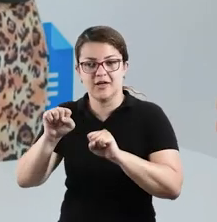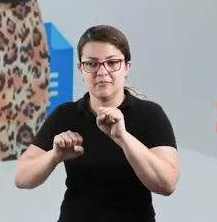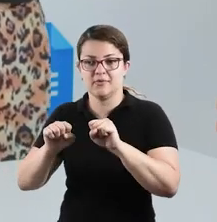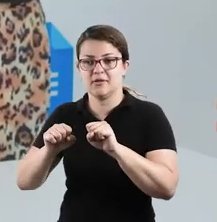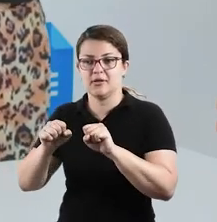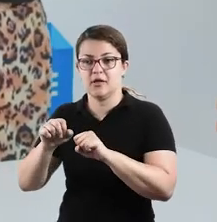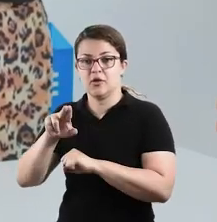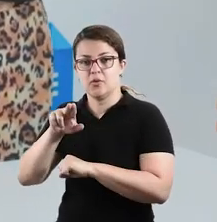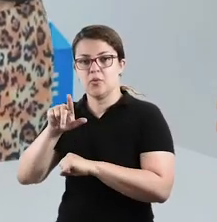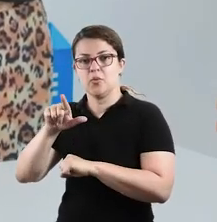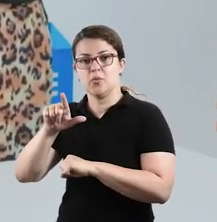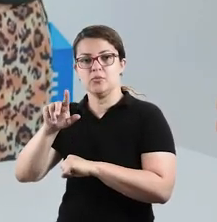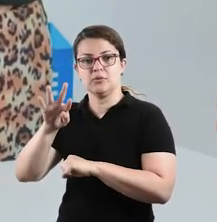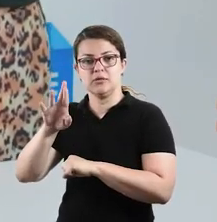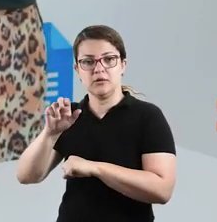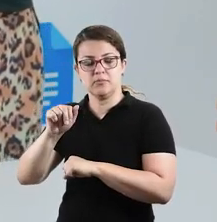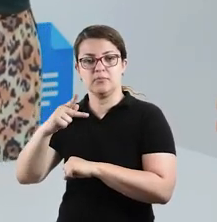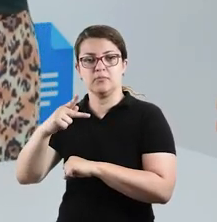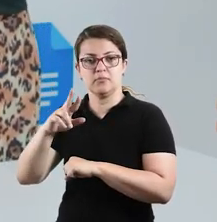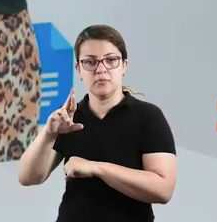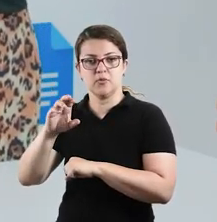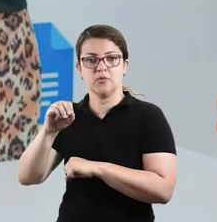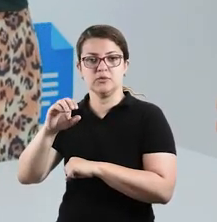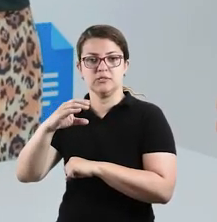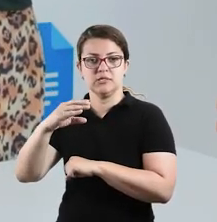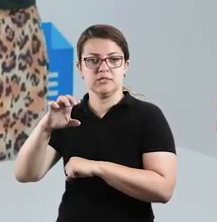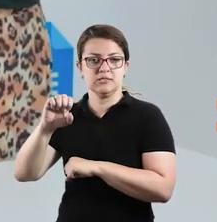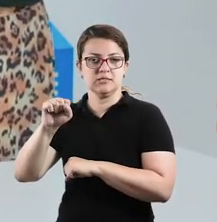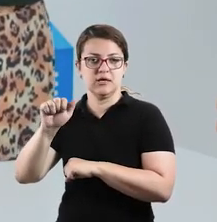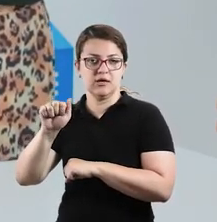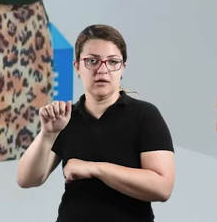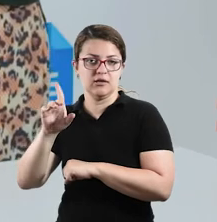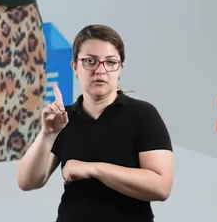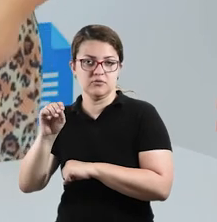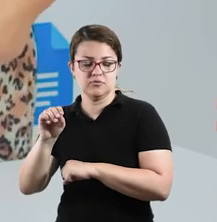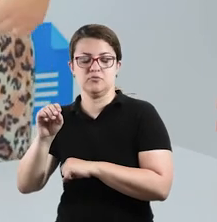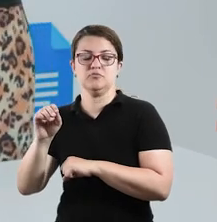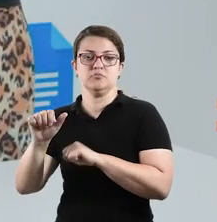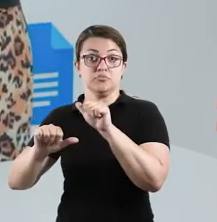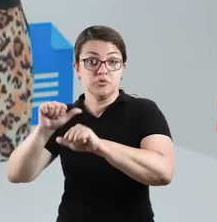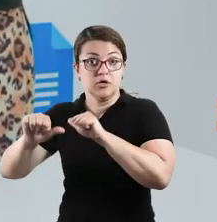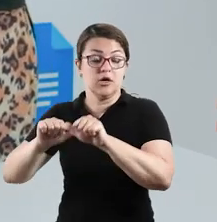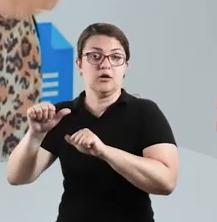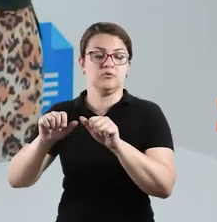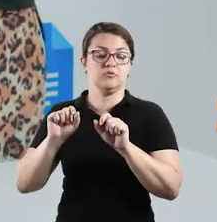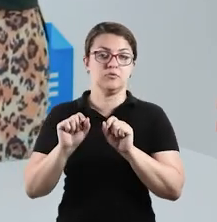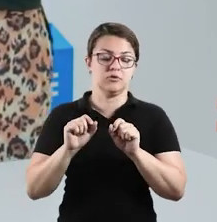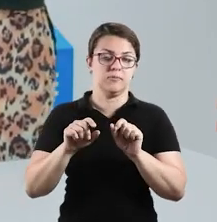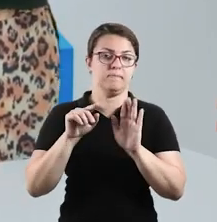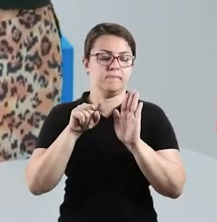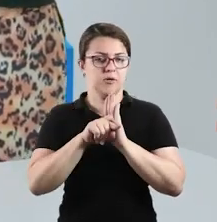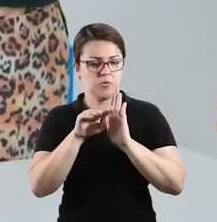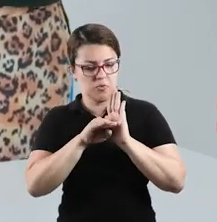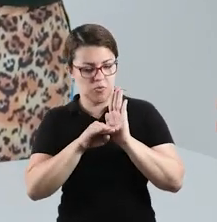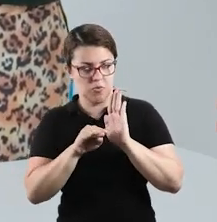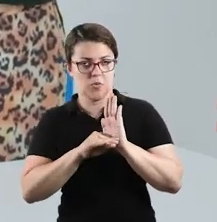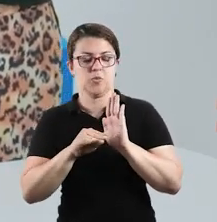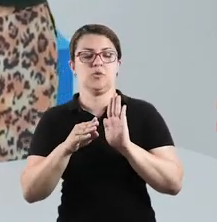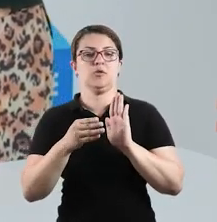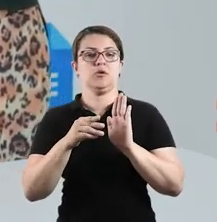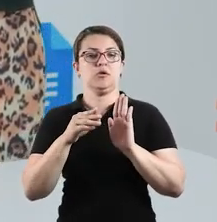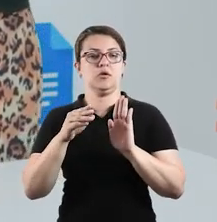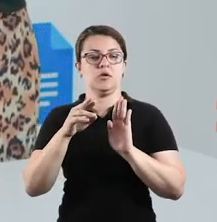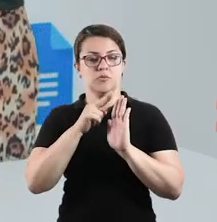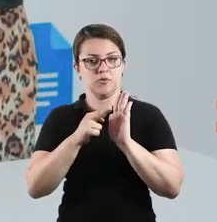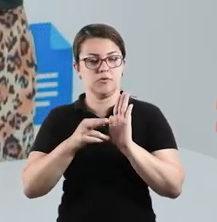de casa tem várias atividades relacionadas a esse tema para vocês fazerem. Dá uma olhadinha lá, copia as questões no caderno e responda. Tem